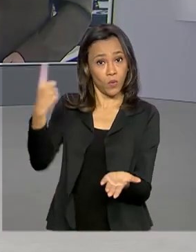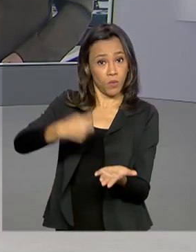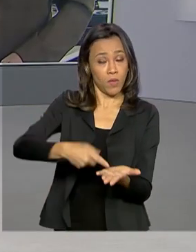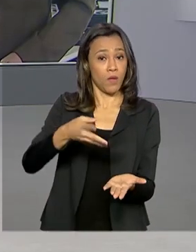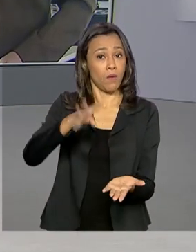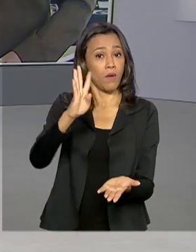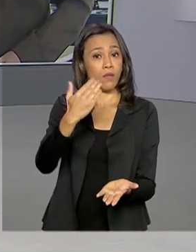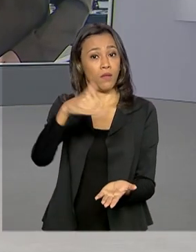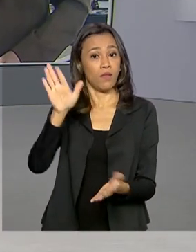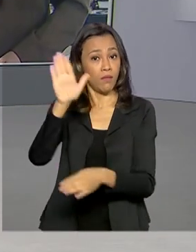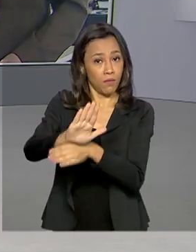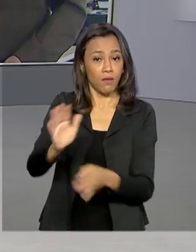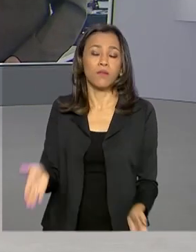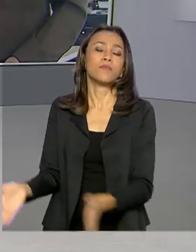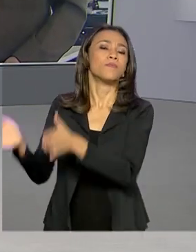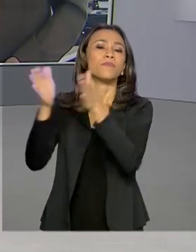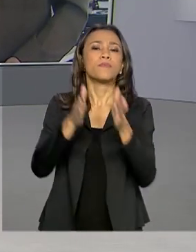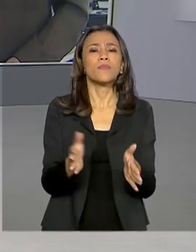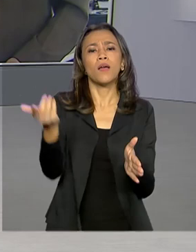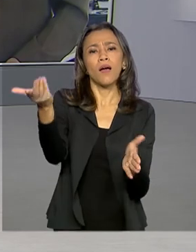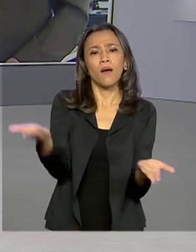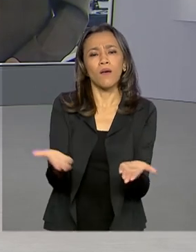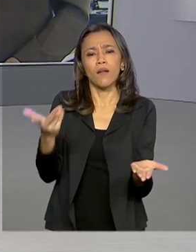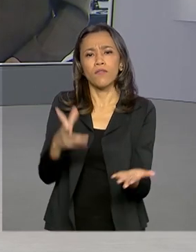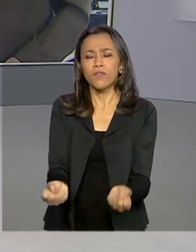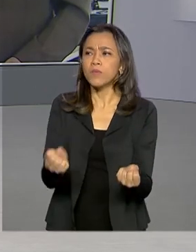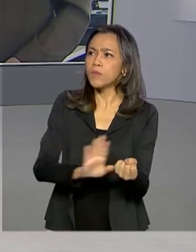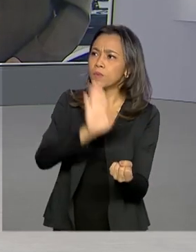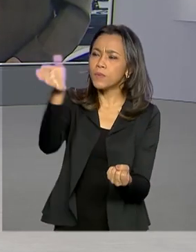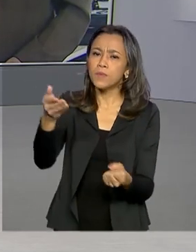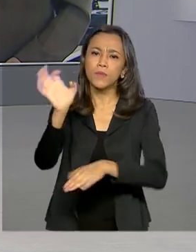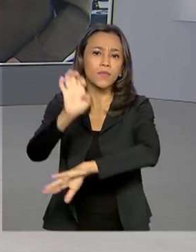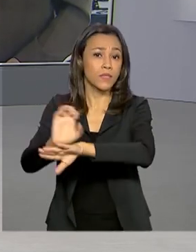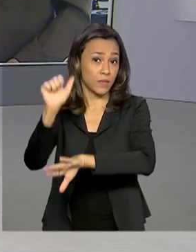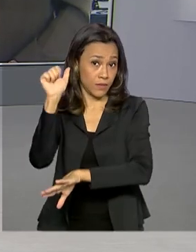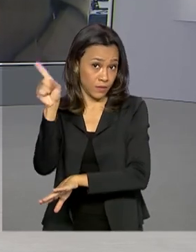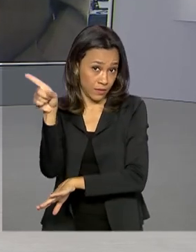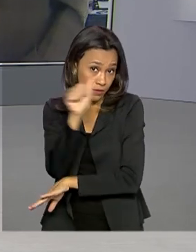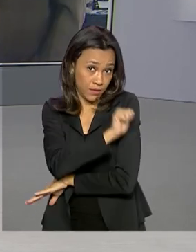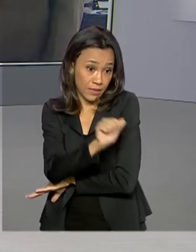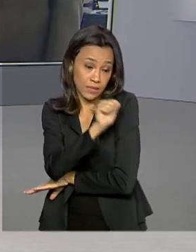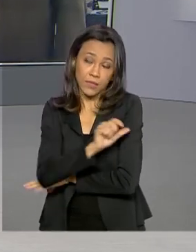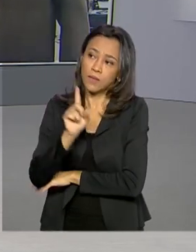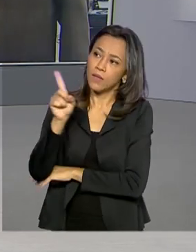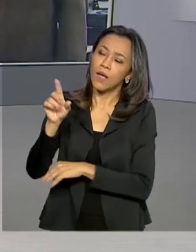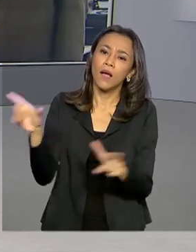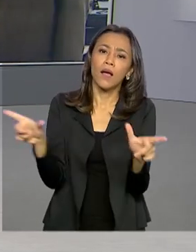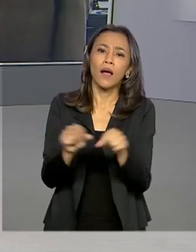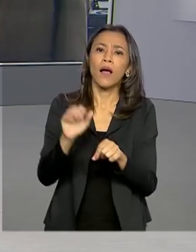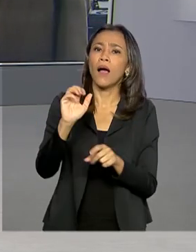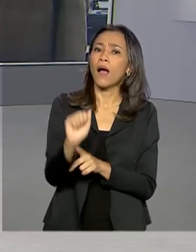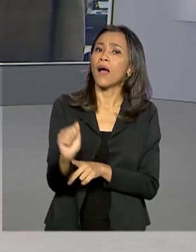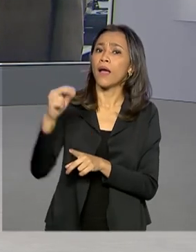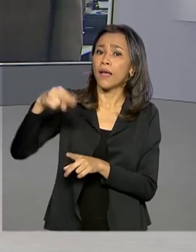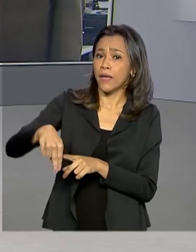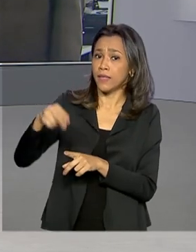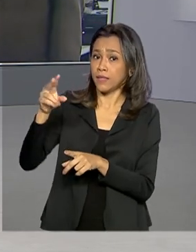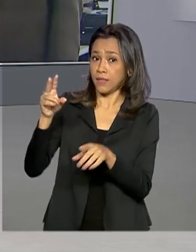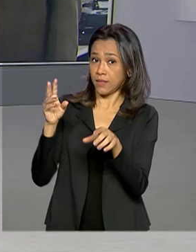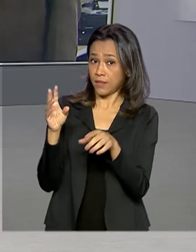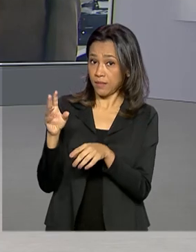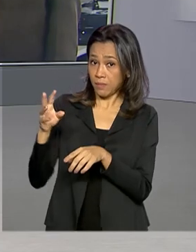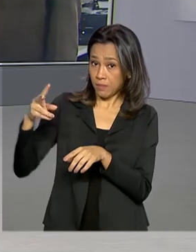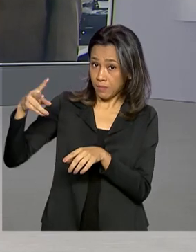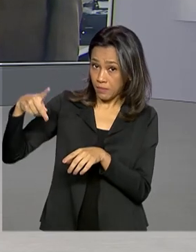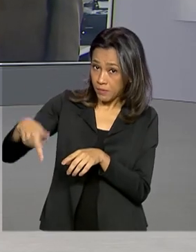Obrigada, Daniele. Bom, e de Brasília a gente segue para o Rio de Janeiro, porque a ANP, Agência Nacional do Petróleo, ela autorizou a